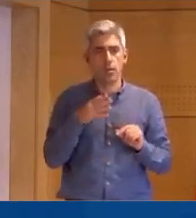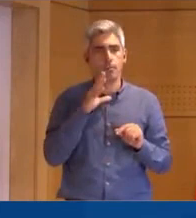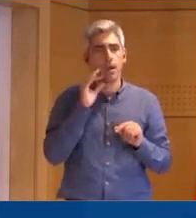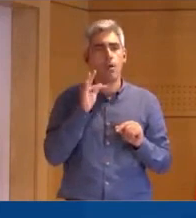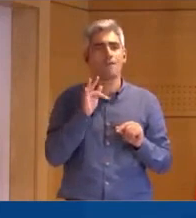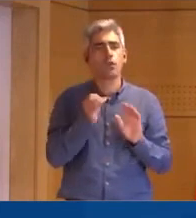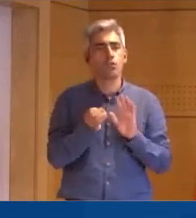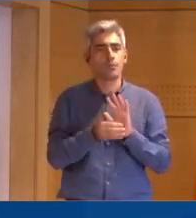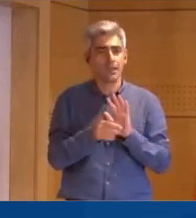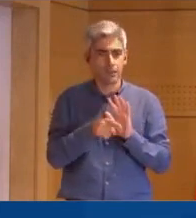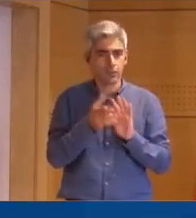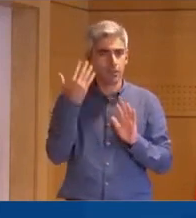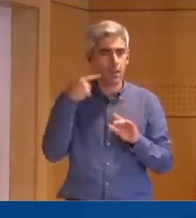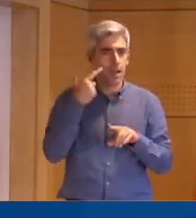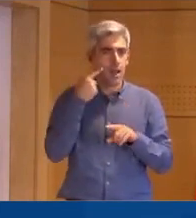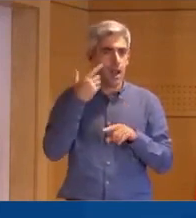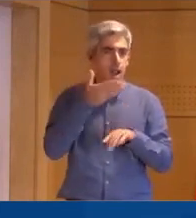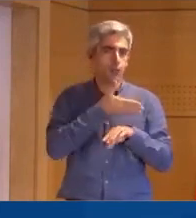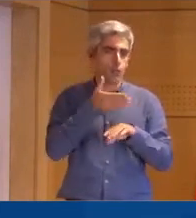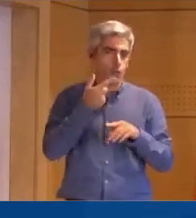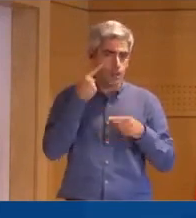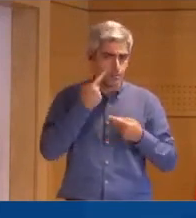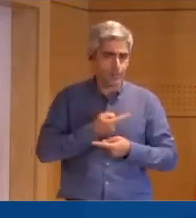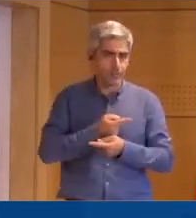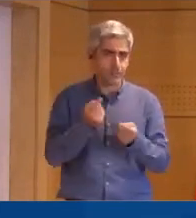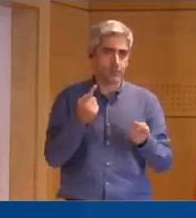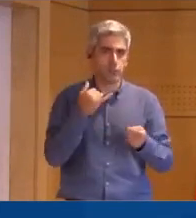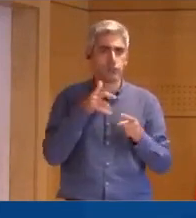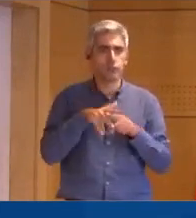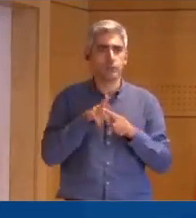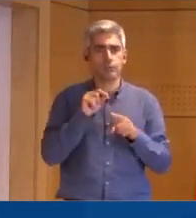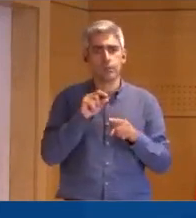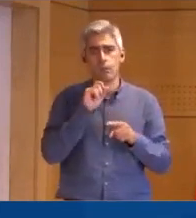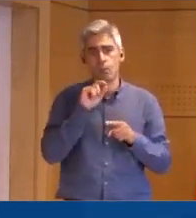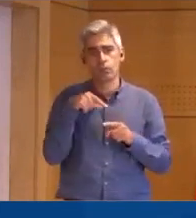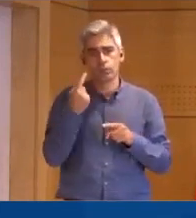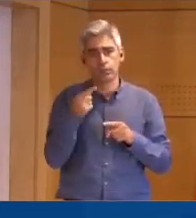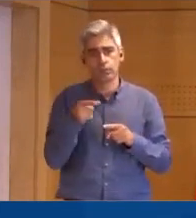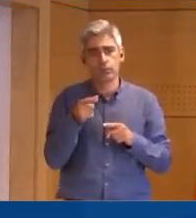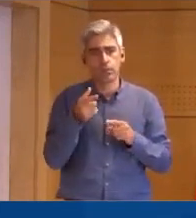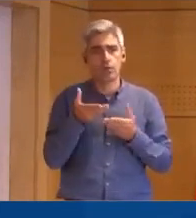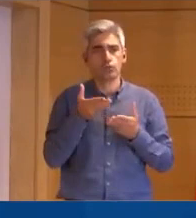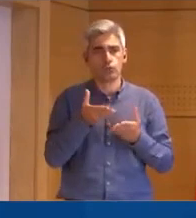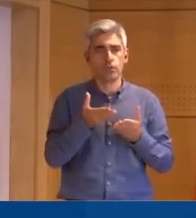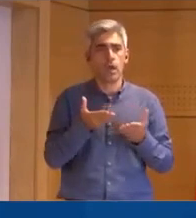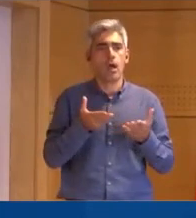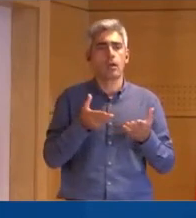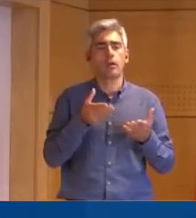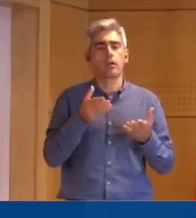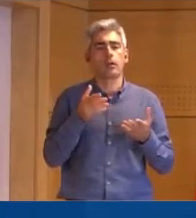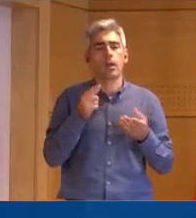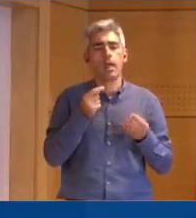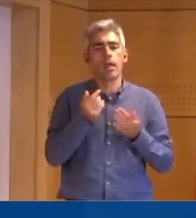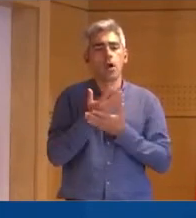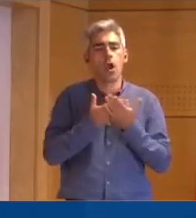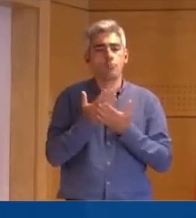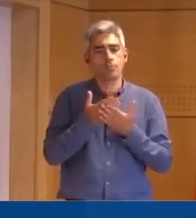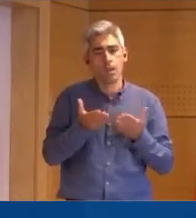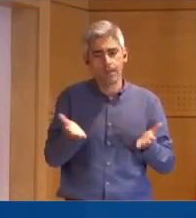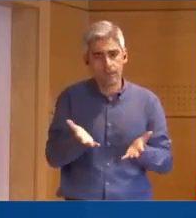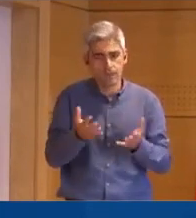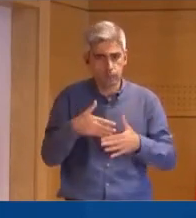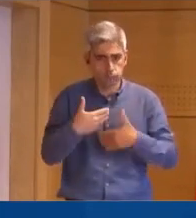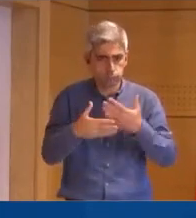apresentado, foi apresentado como um instrumento também que poderia ajudar a dinamizar a economia,